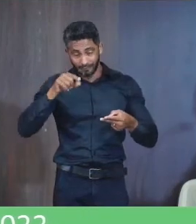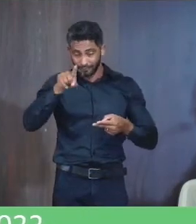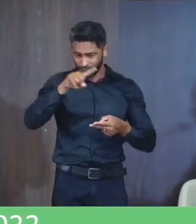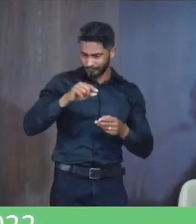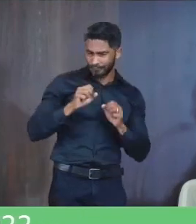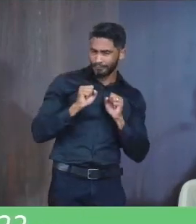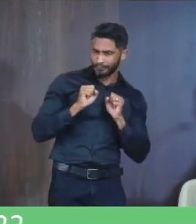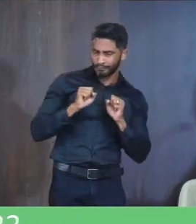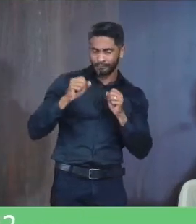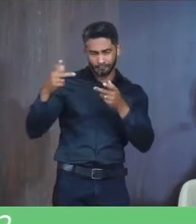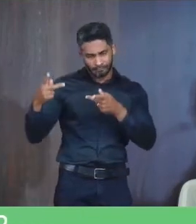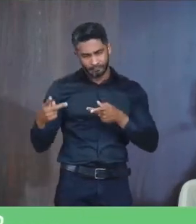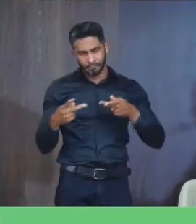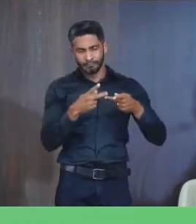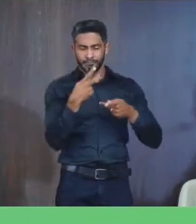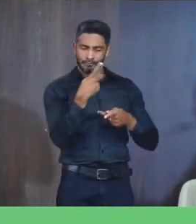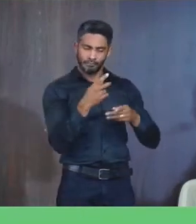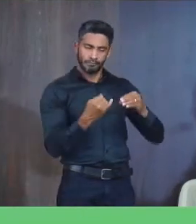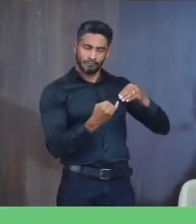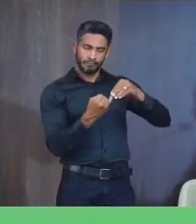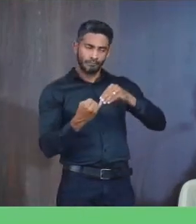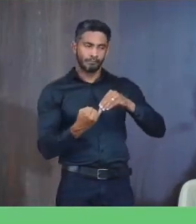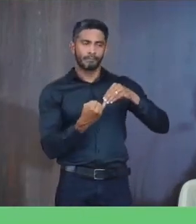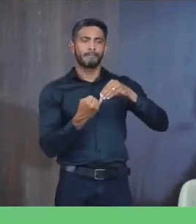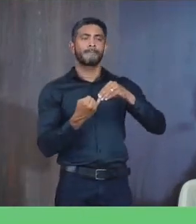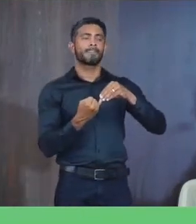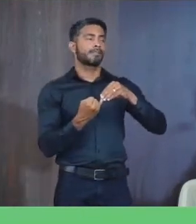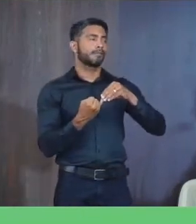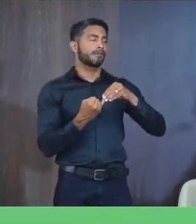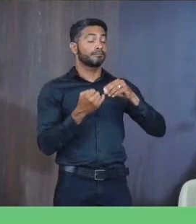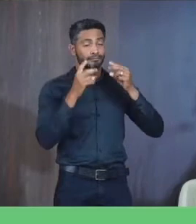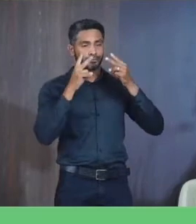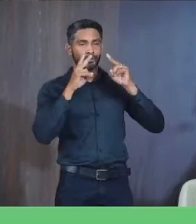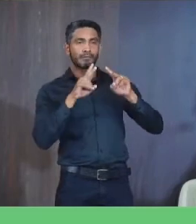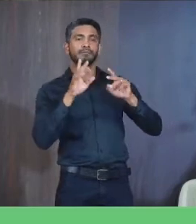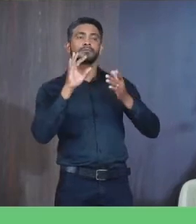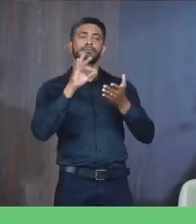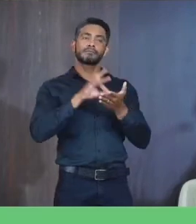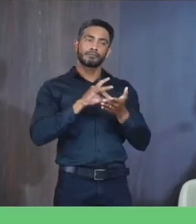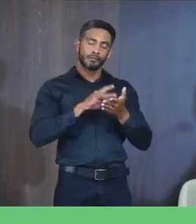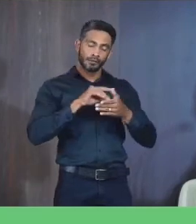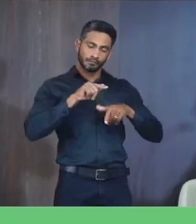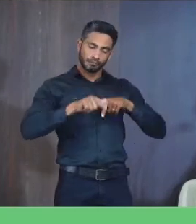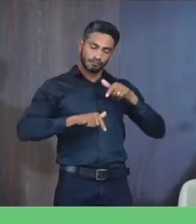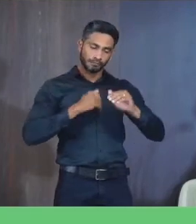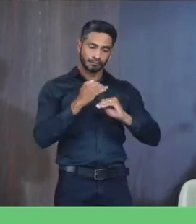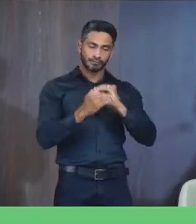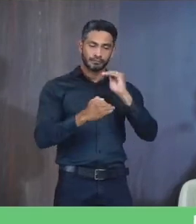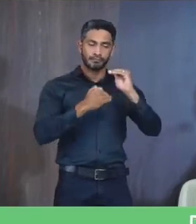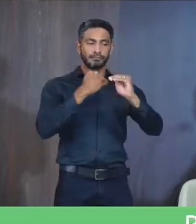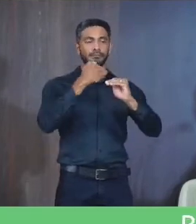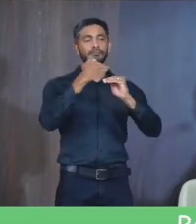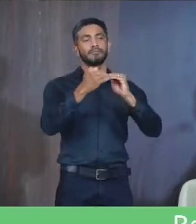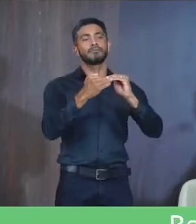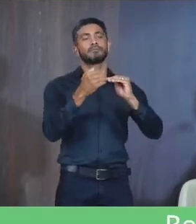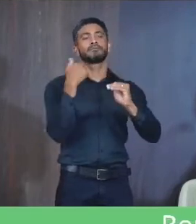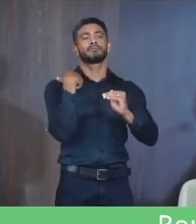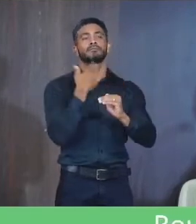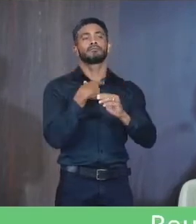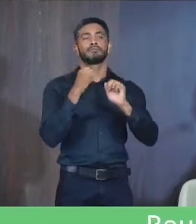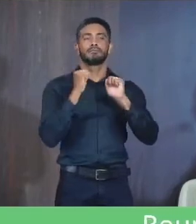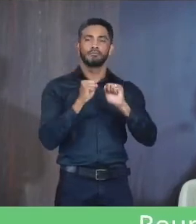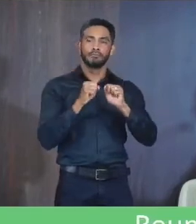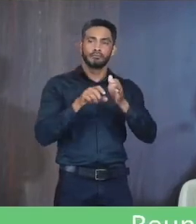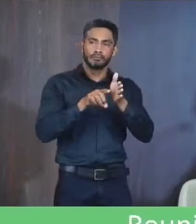possível Façam uma visita A essas instituições E assim Para ver de fato O trabalho que elas desenvolvem E o quanto A gente pode